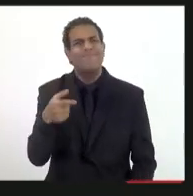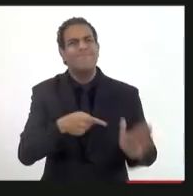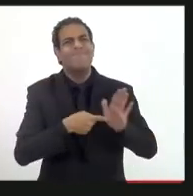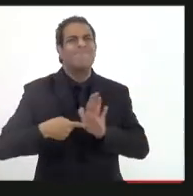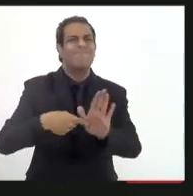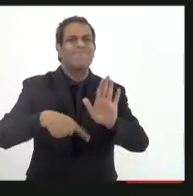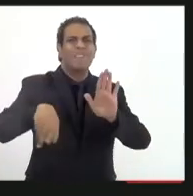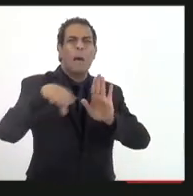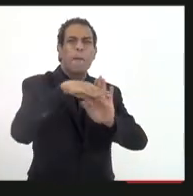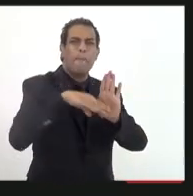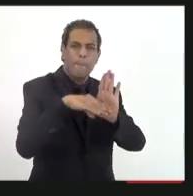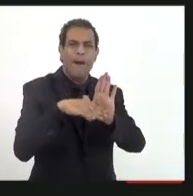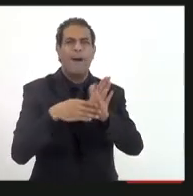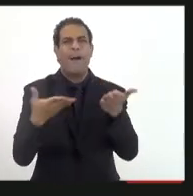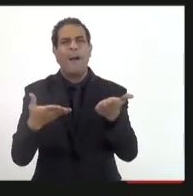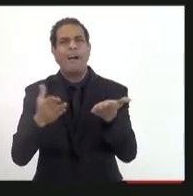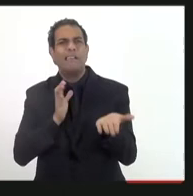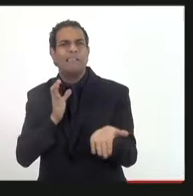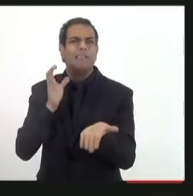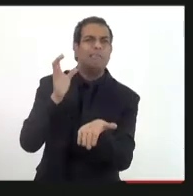para o debate. dizer, poder investir